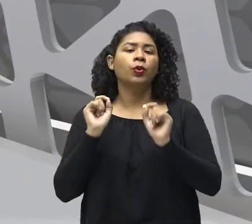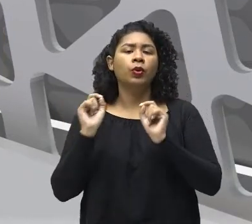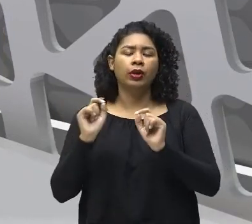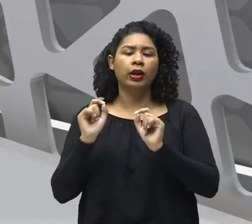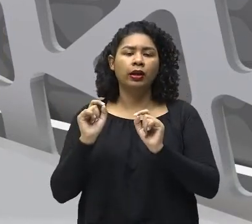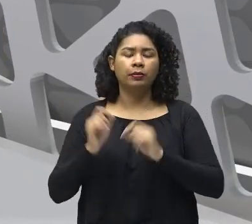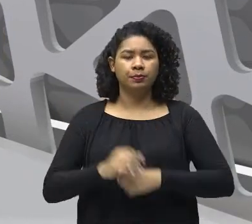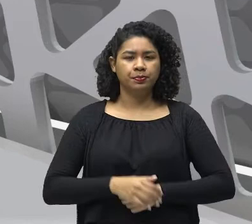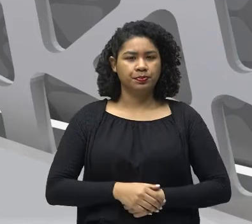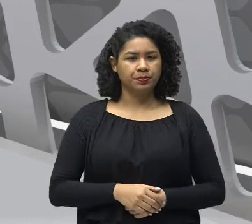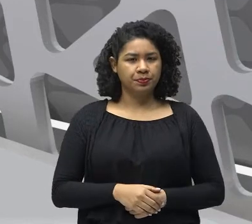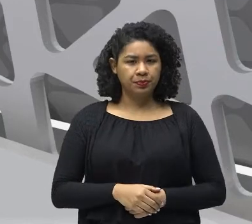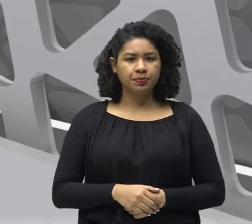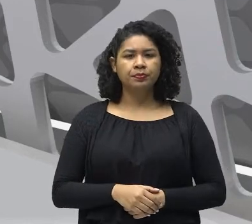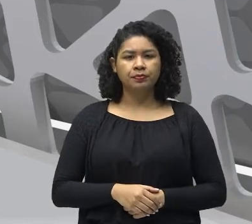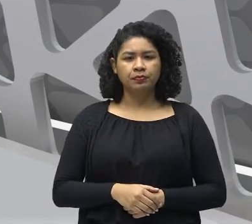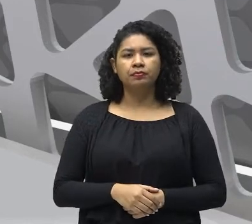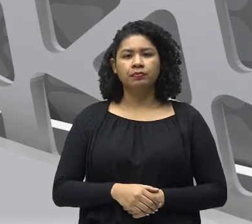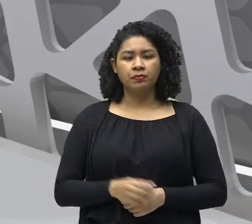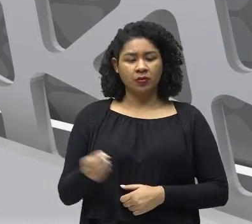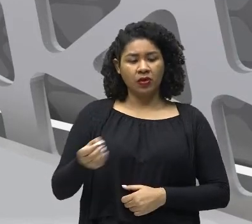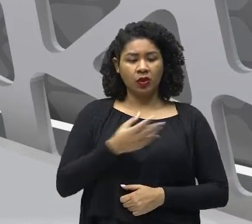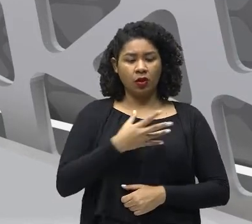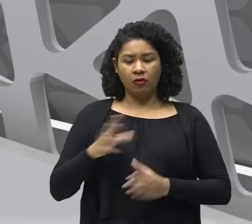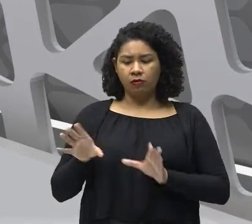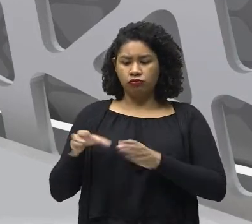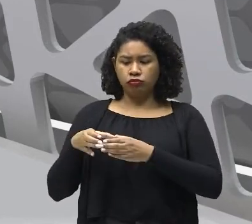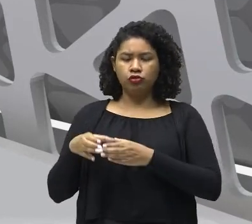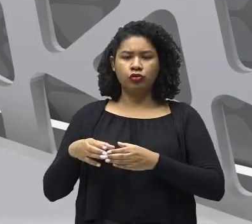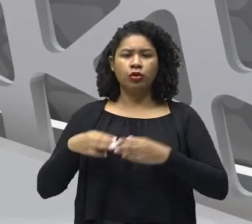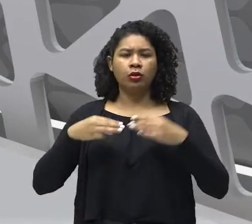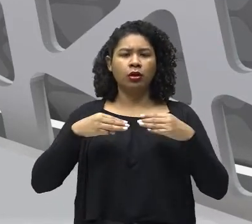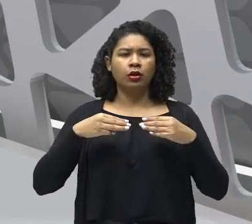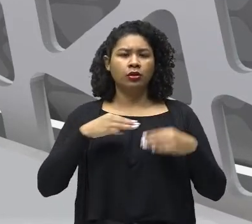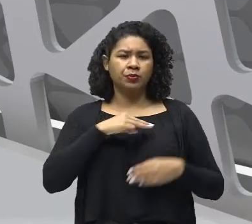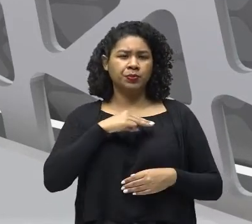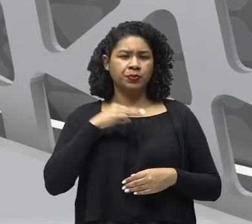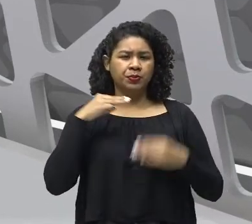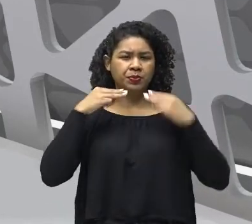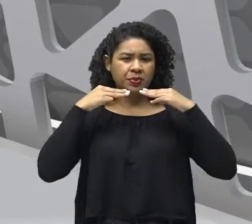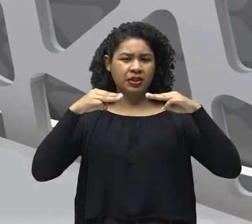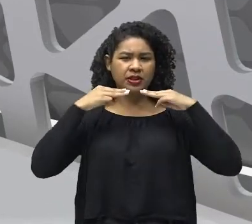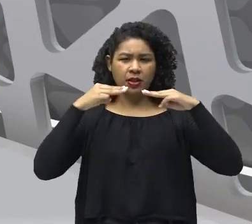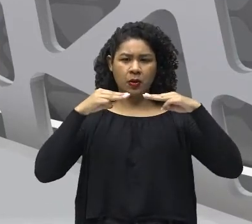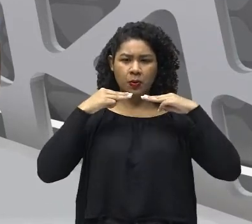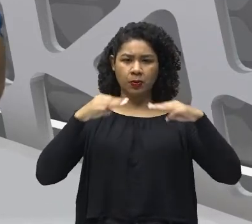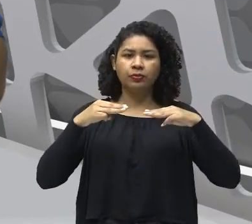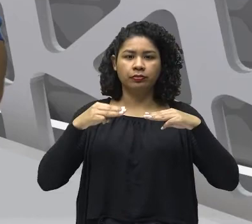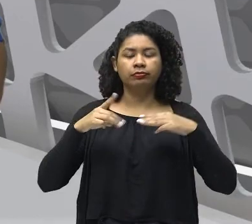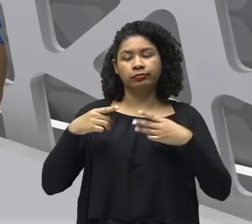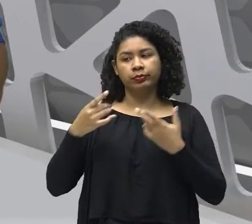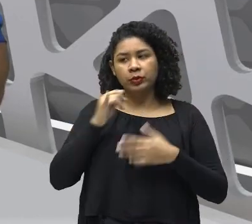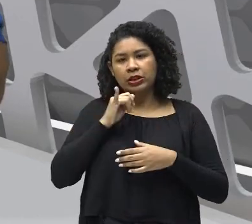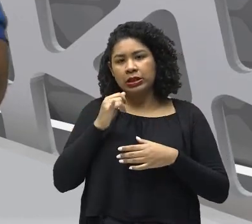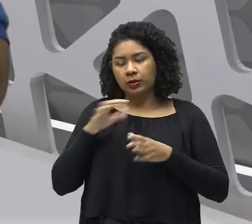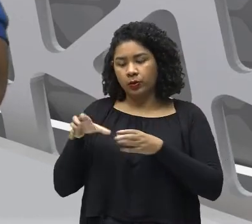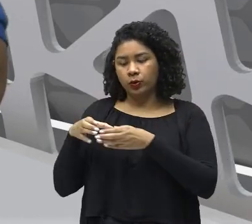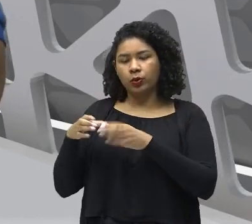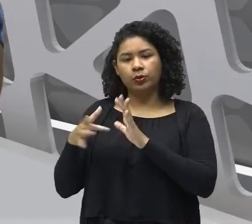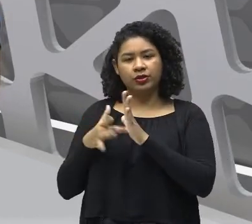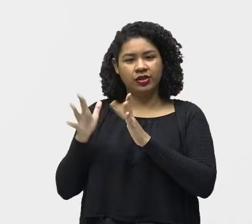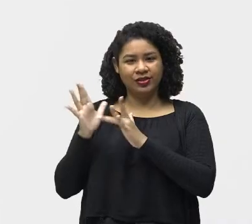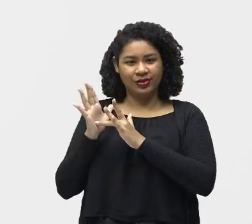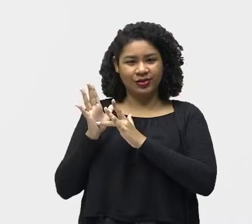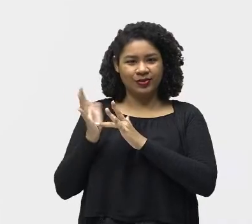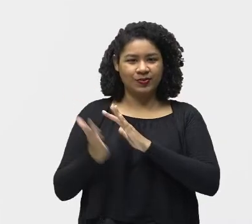criação de novas companhias missionárias, Como, por exemplo, a Companhia de Jesus. Vamos continuar o nosso texto,